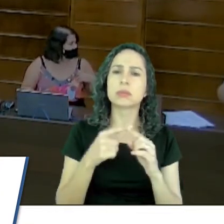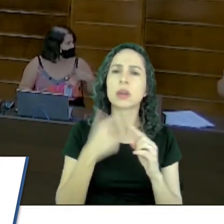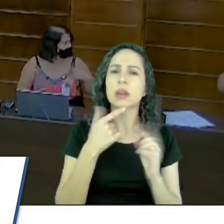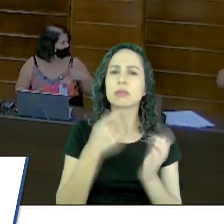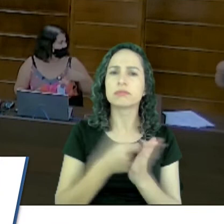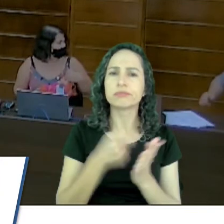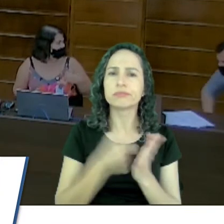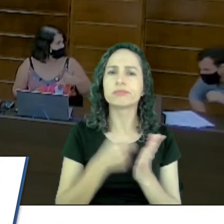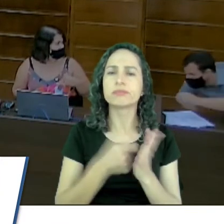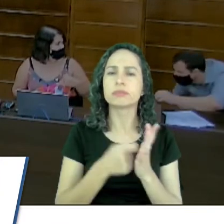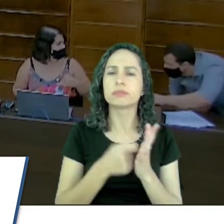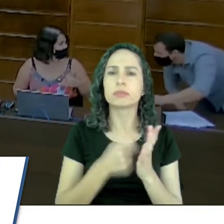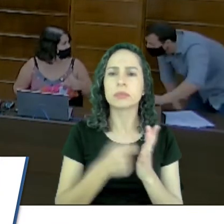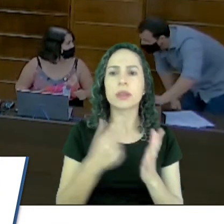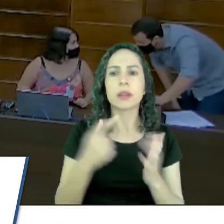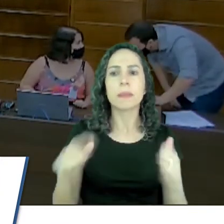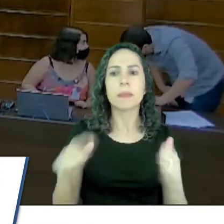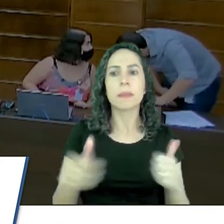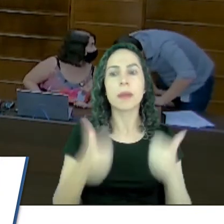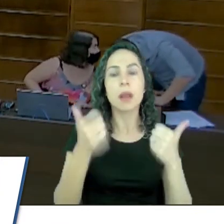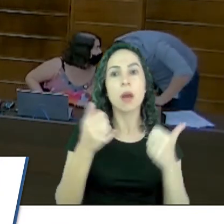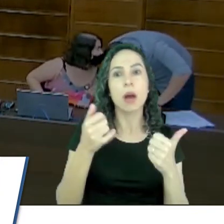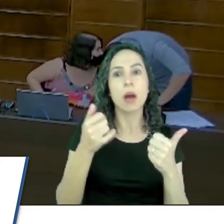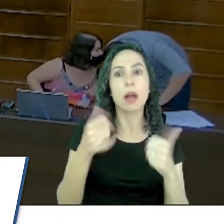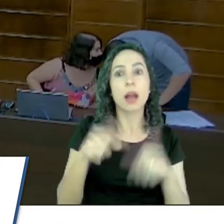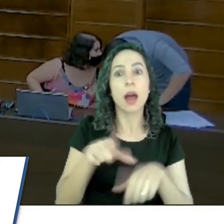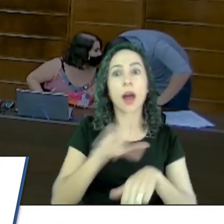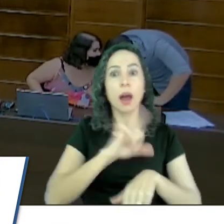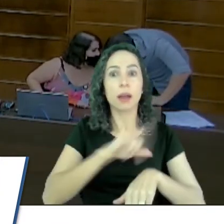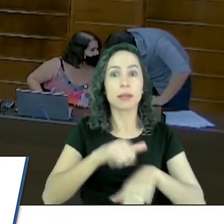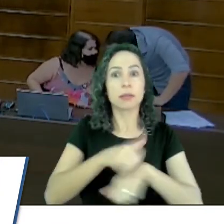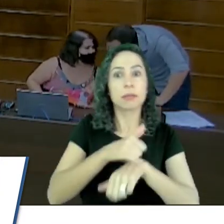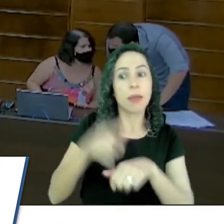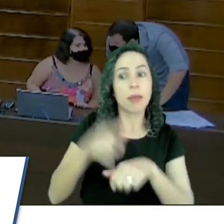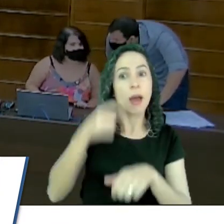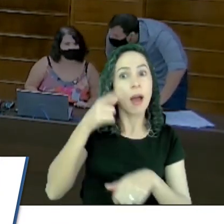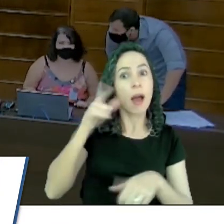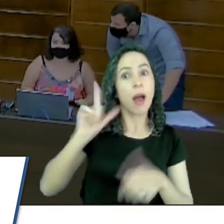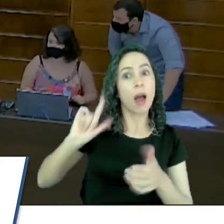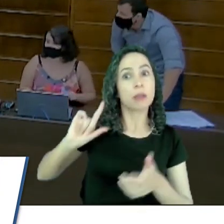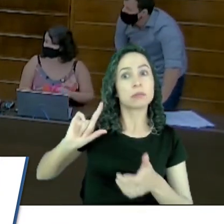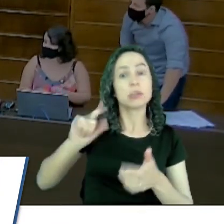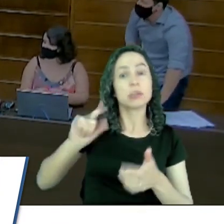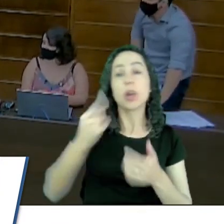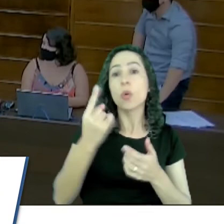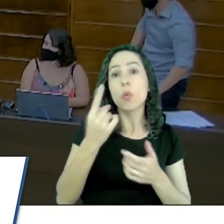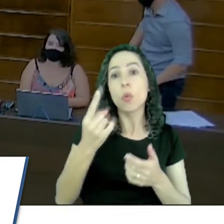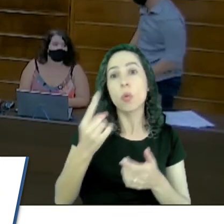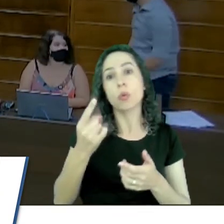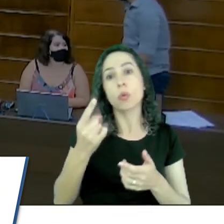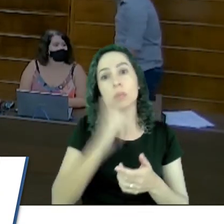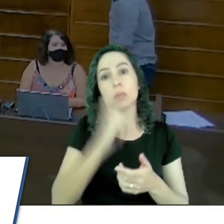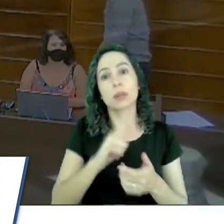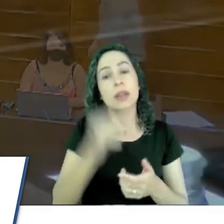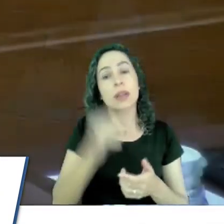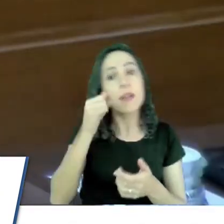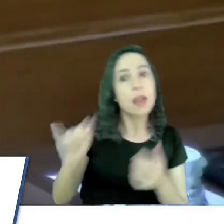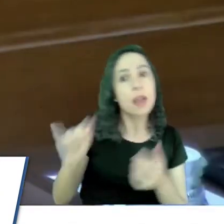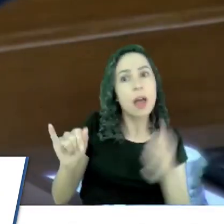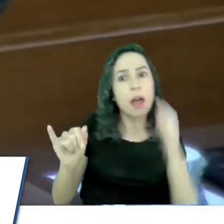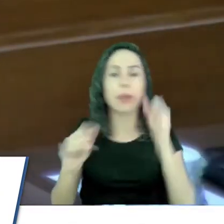primária sempre vai ser o melhor caminho, não é o melhor caminho, é o único caminho. Você pega a questão das enchentes,